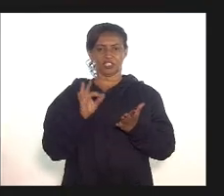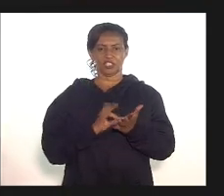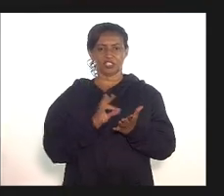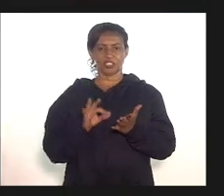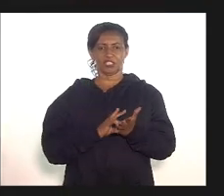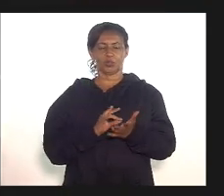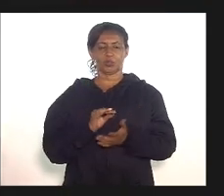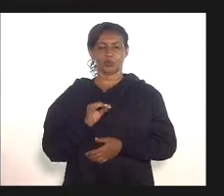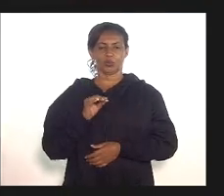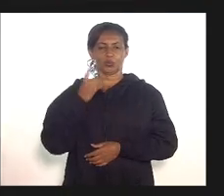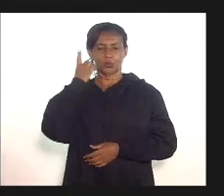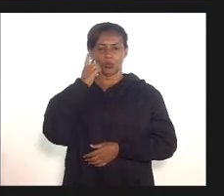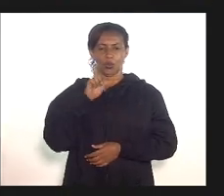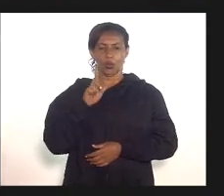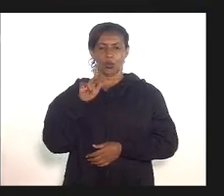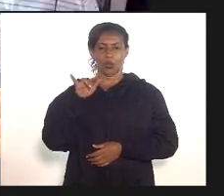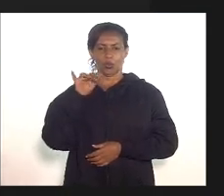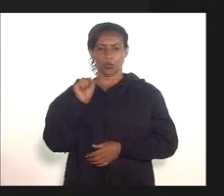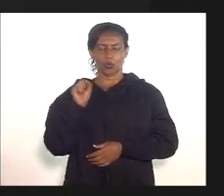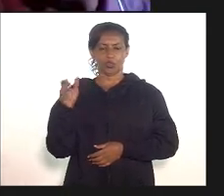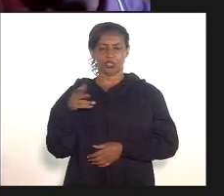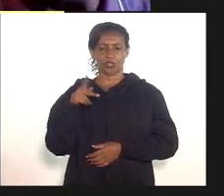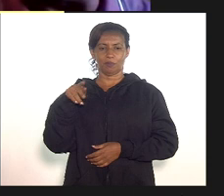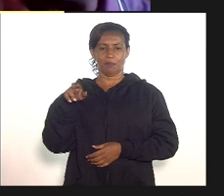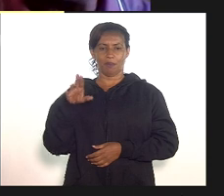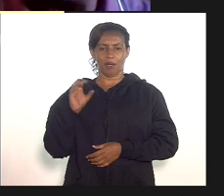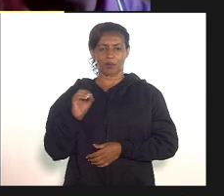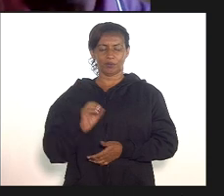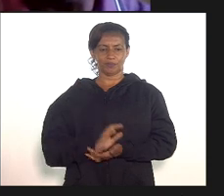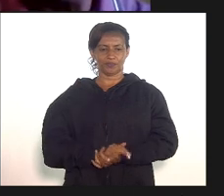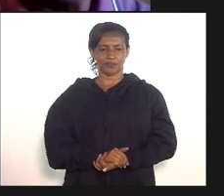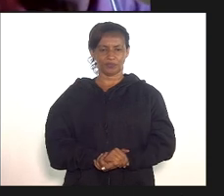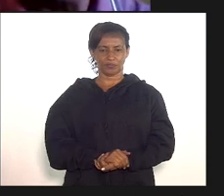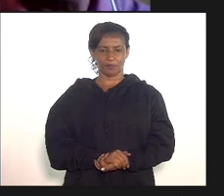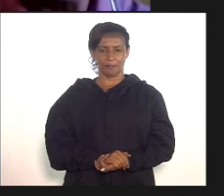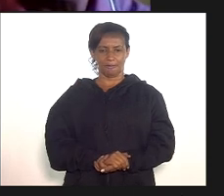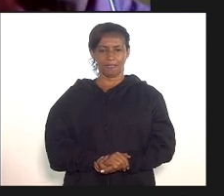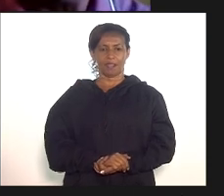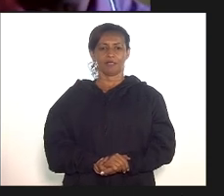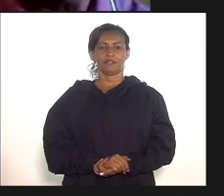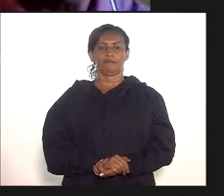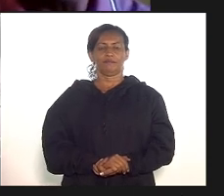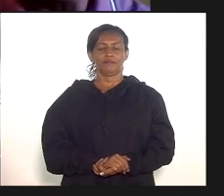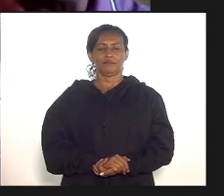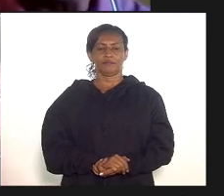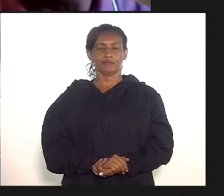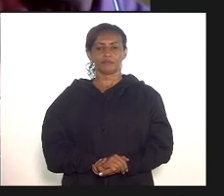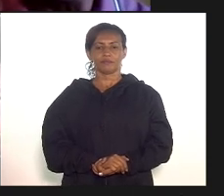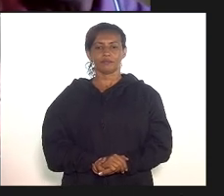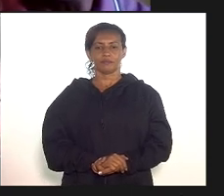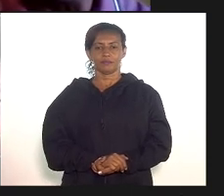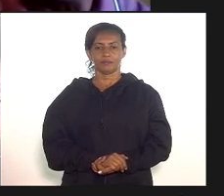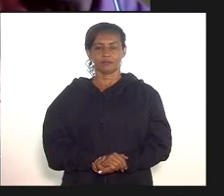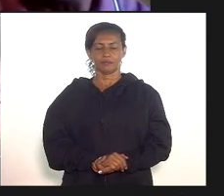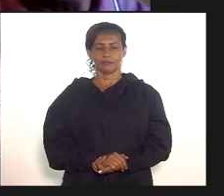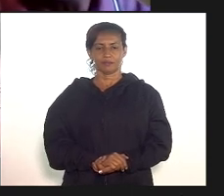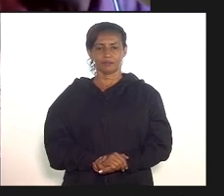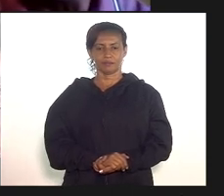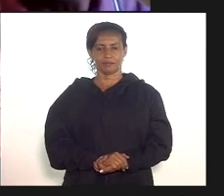Luiz Paulo questão de Renata Souza senhora presidenta